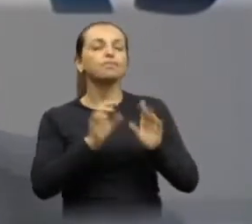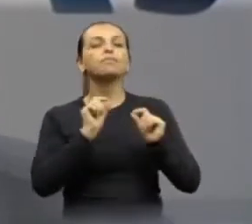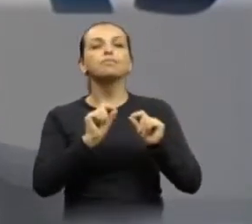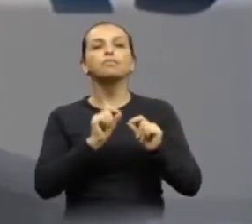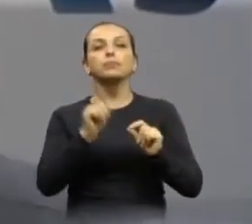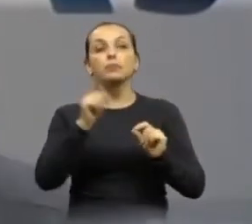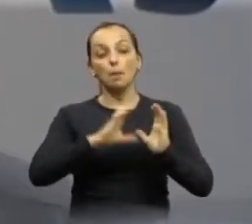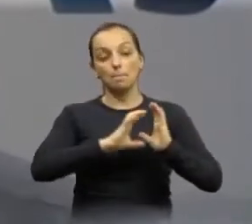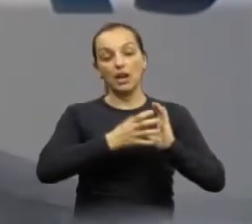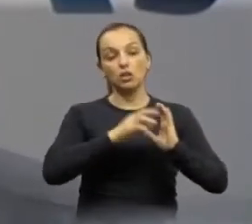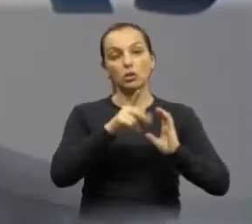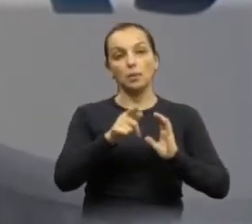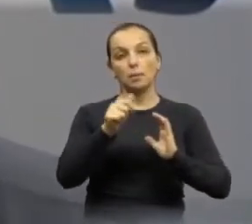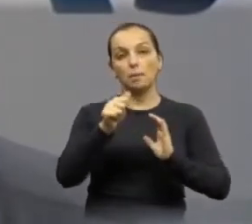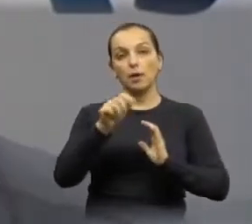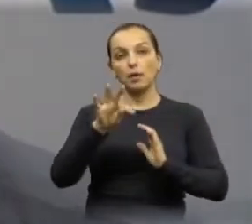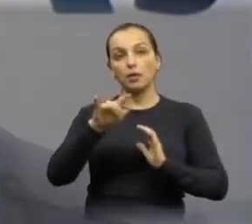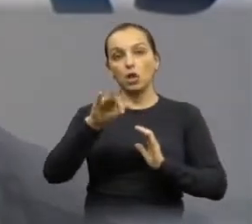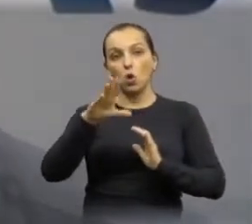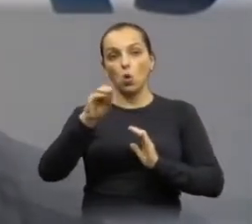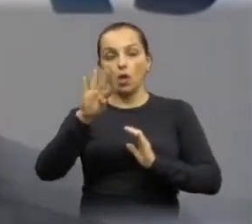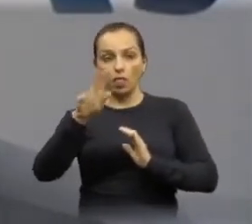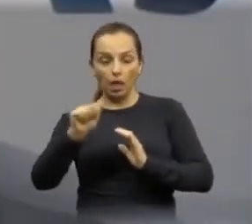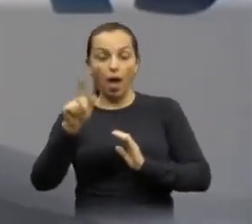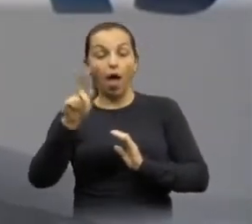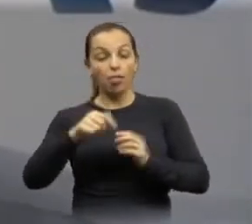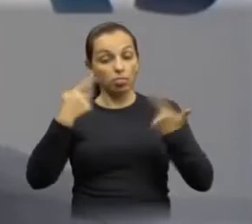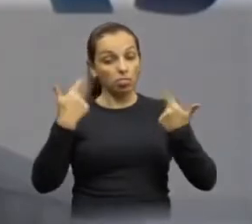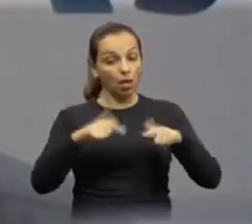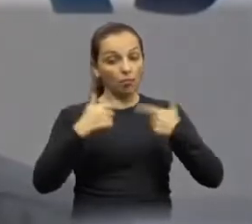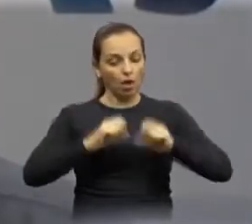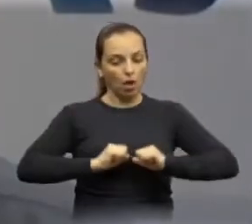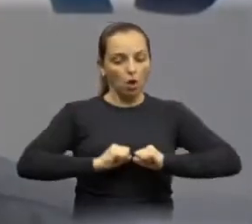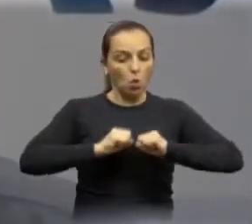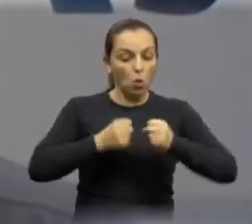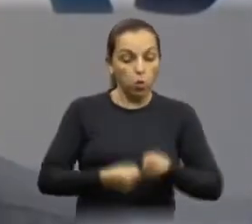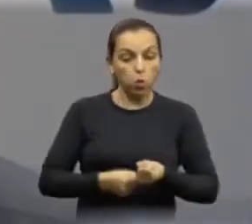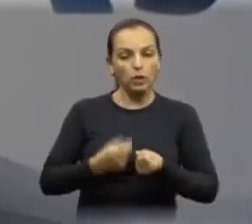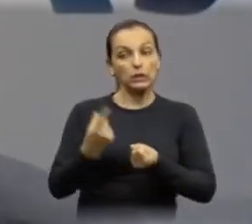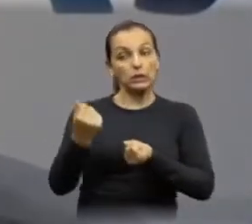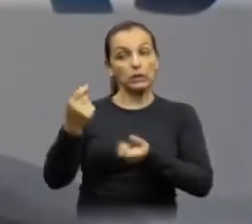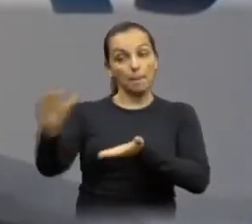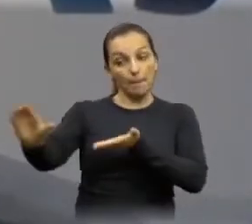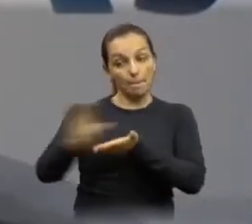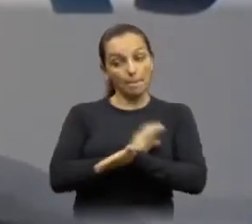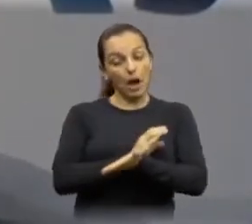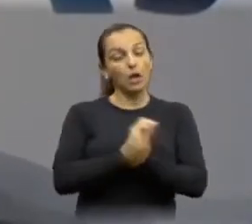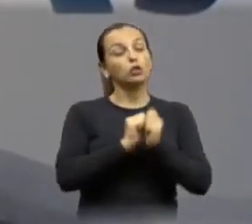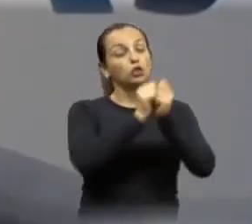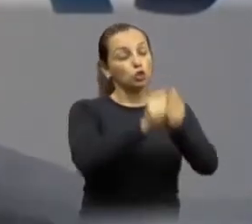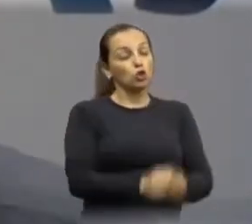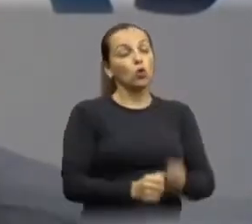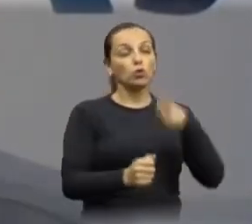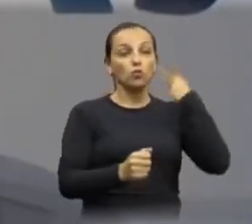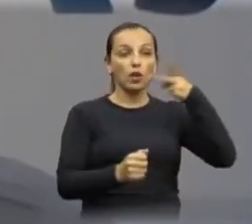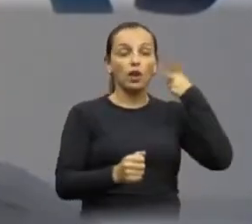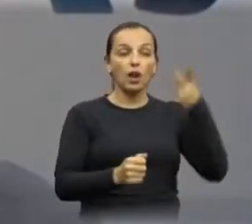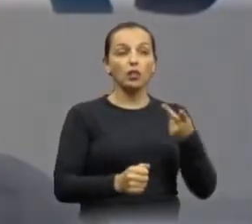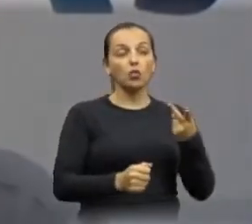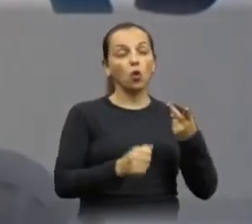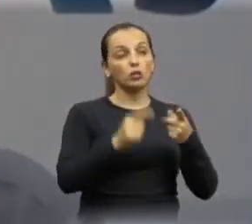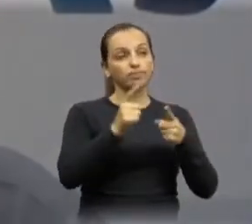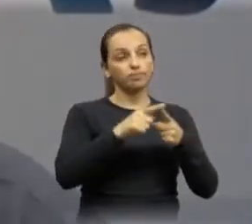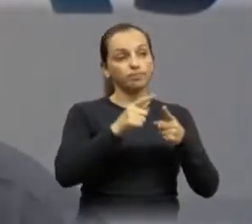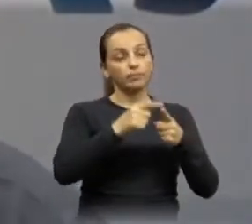o Patriota está trabalhando muito na busca de emendas, tá? Então, eu, o Carlão do Joia e o Marquês da Rádio,